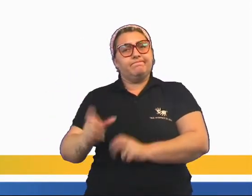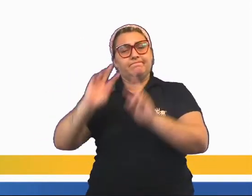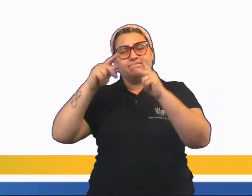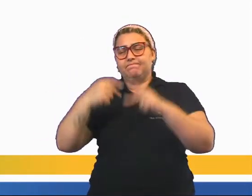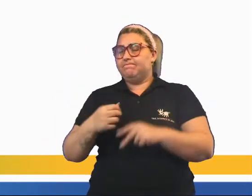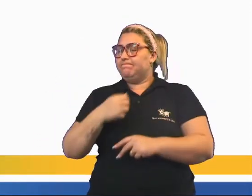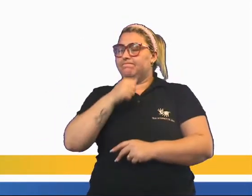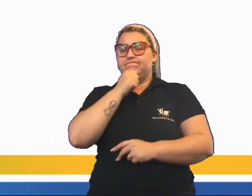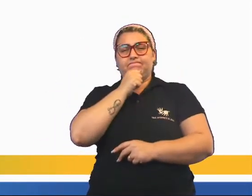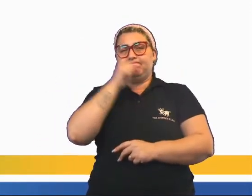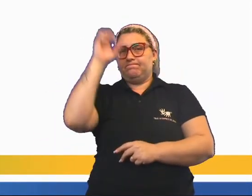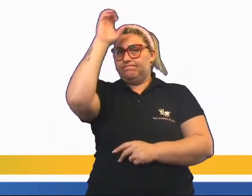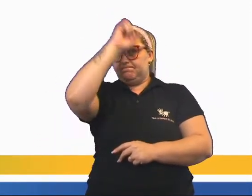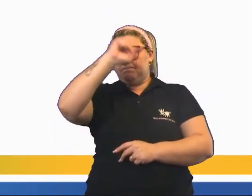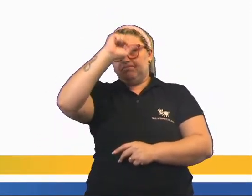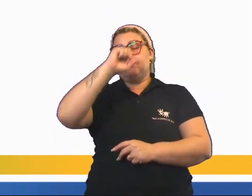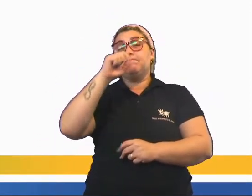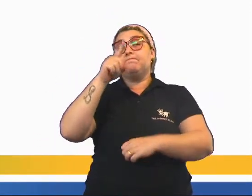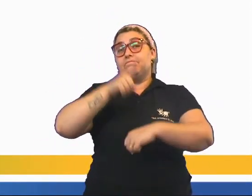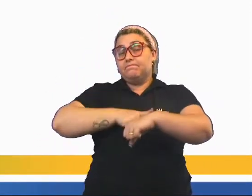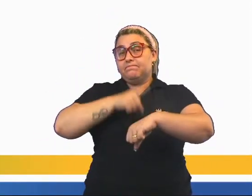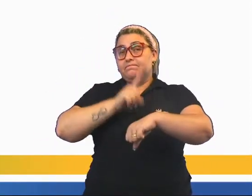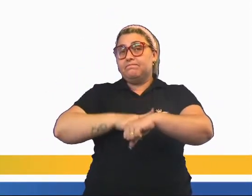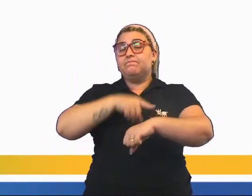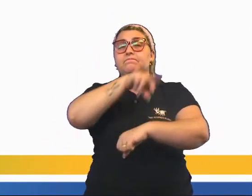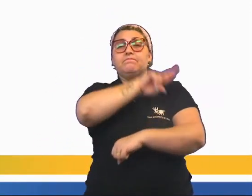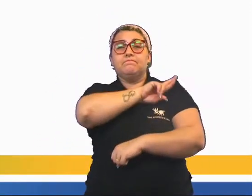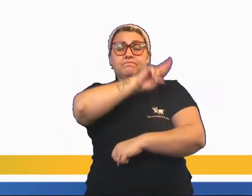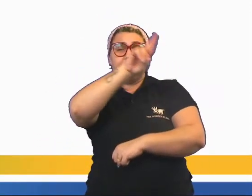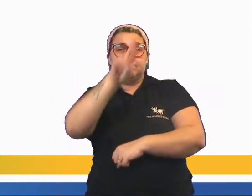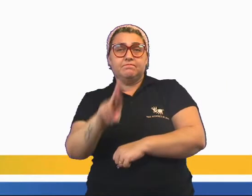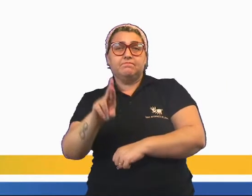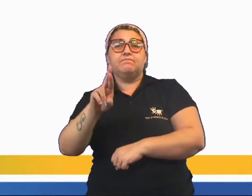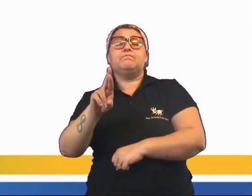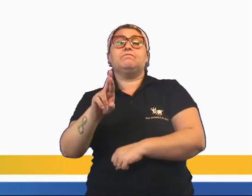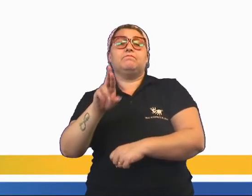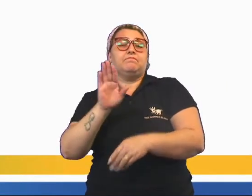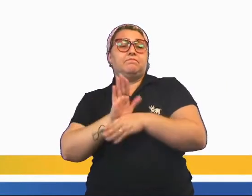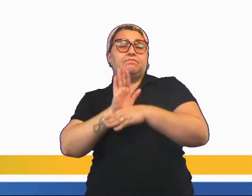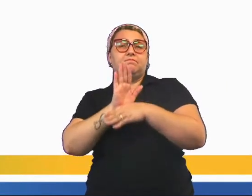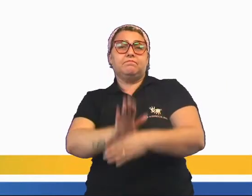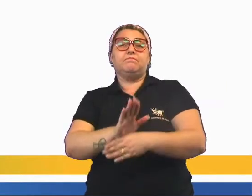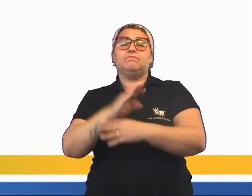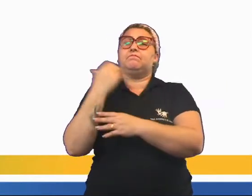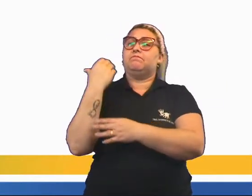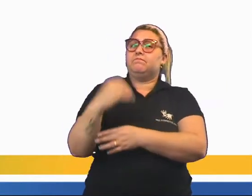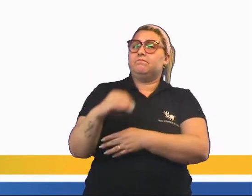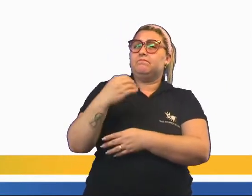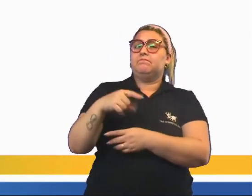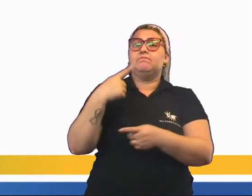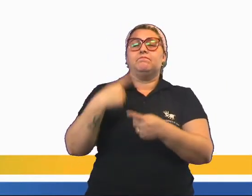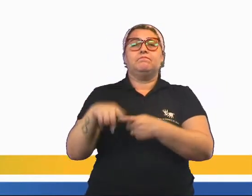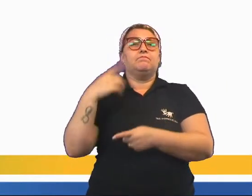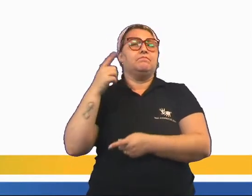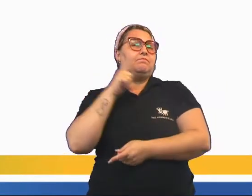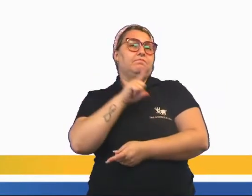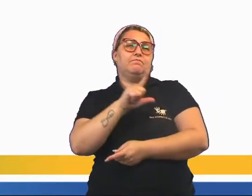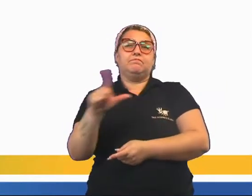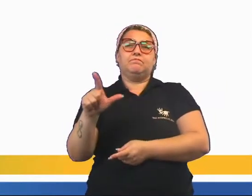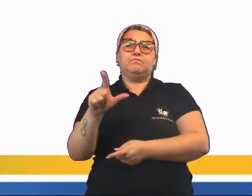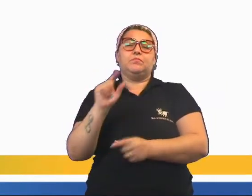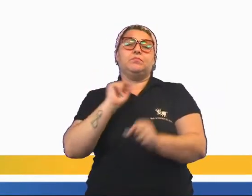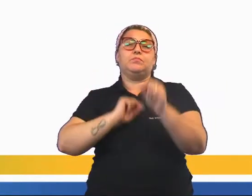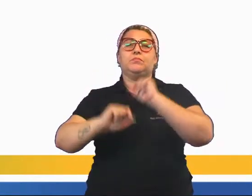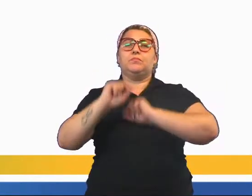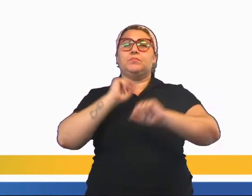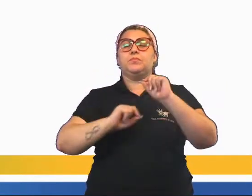aprendeu. Eu costumo dizer que, nessa hora, a religião vem em socorro da ciência, porque a ciência não conseguiu que o ser humano fosse